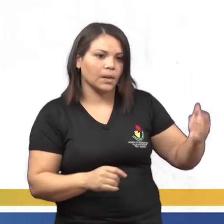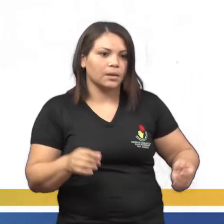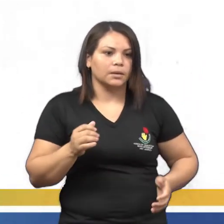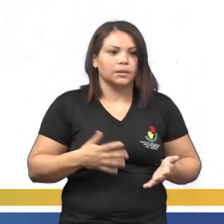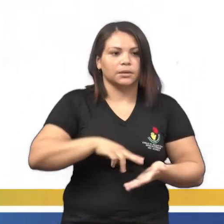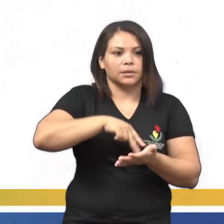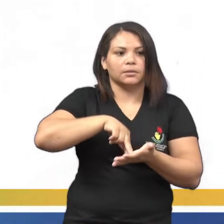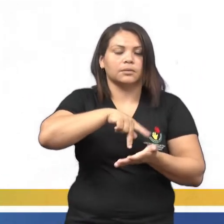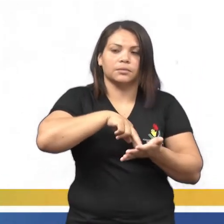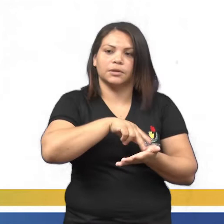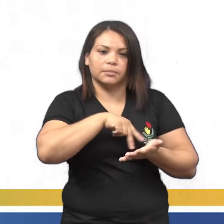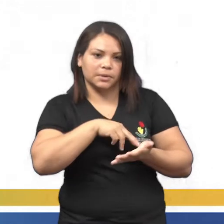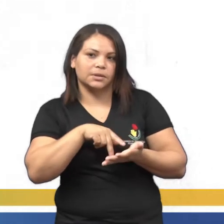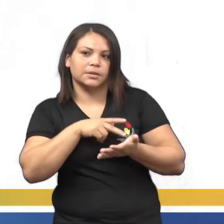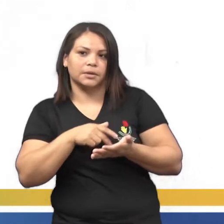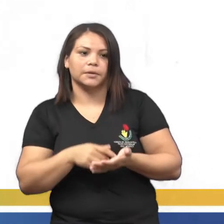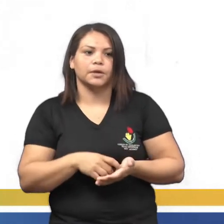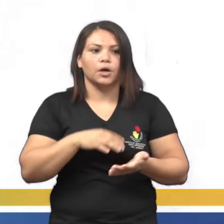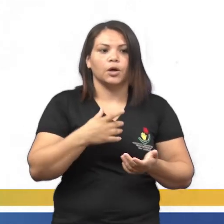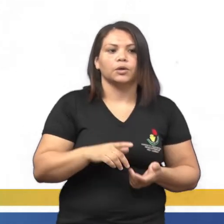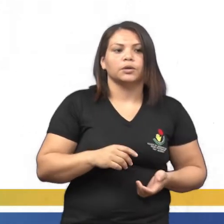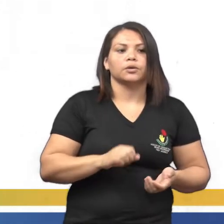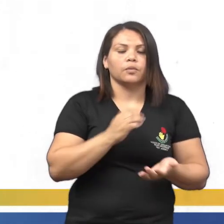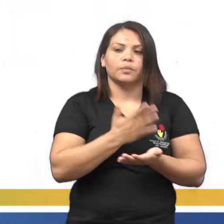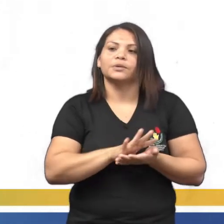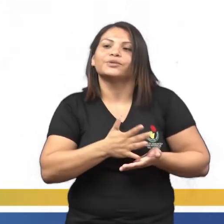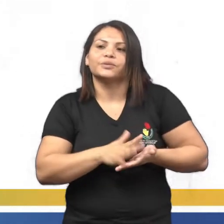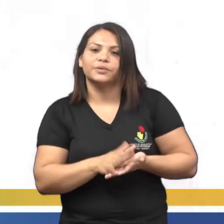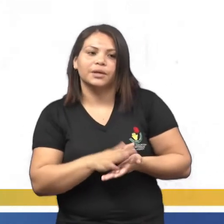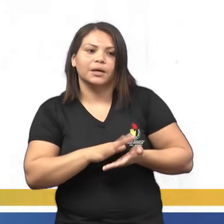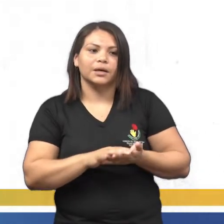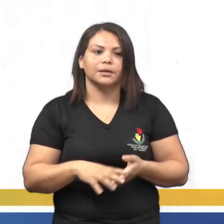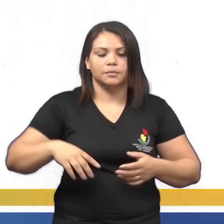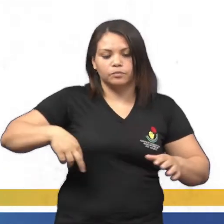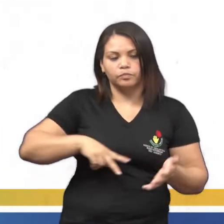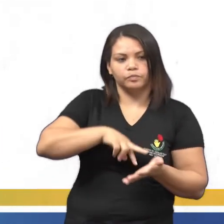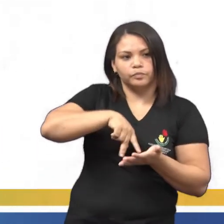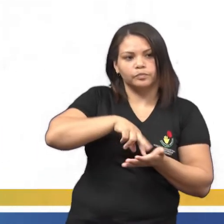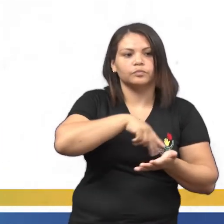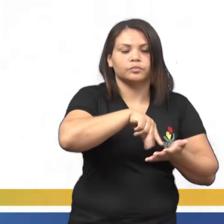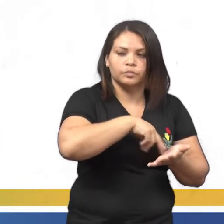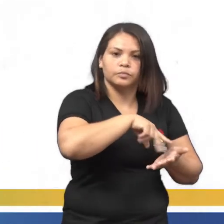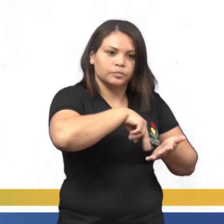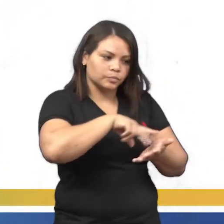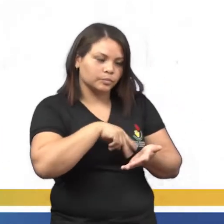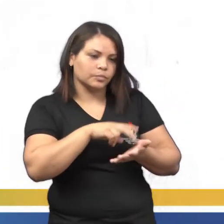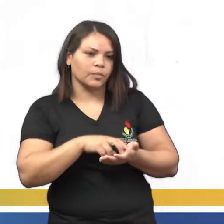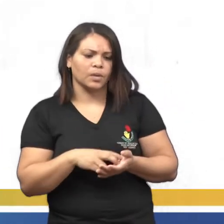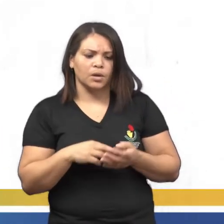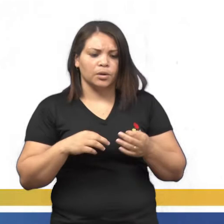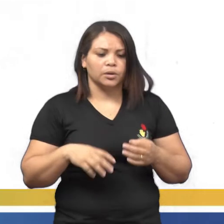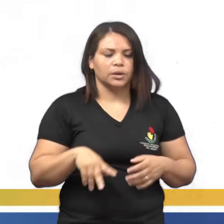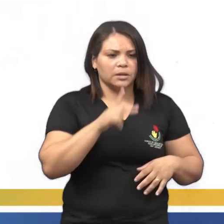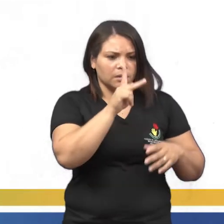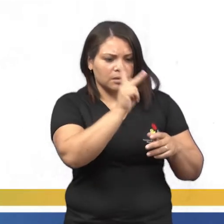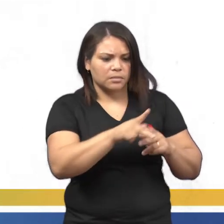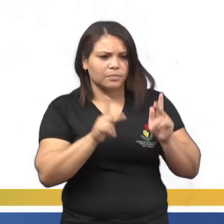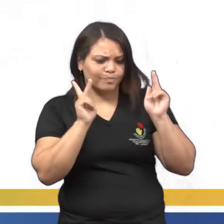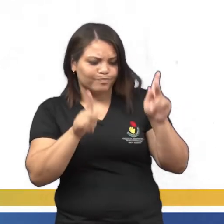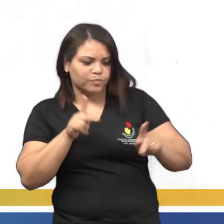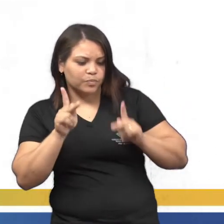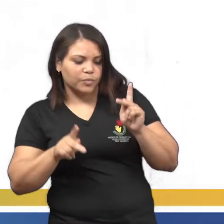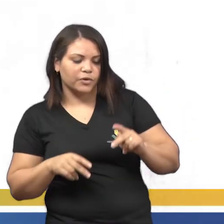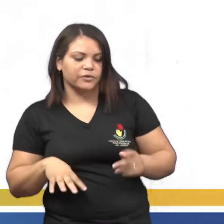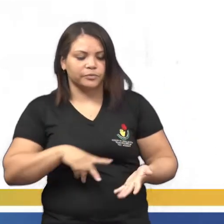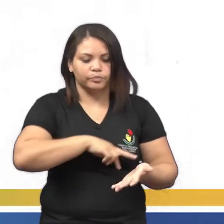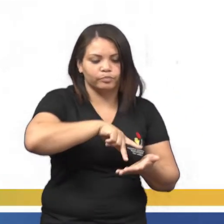sambar. É só a banda tocar um samba e Pimpinela sai sambando. Toda a gente canta